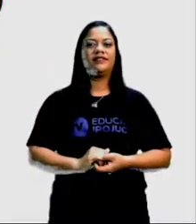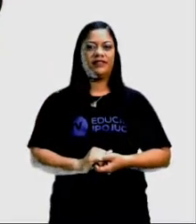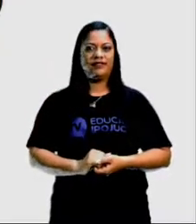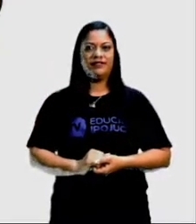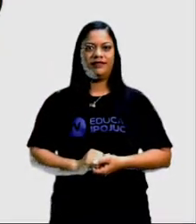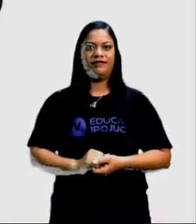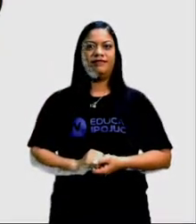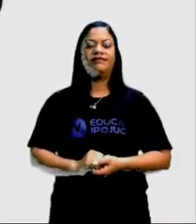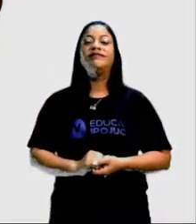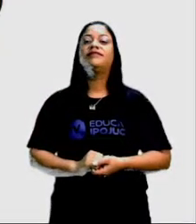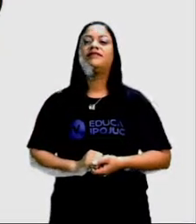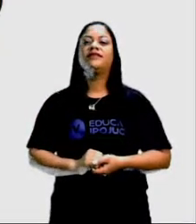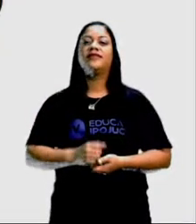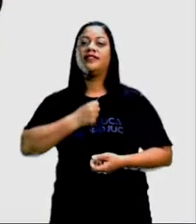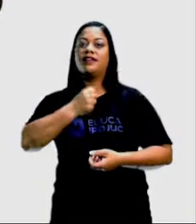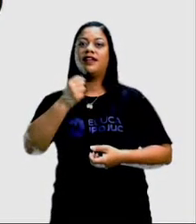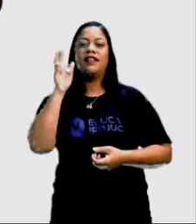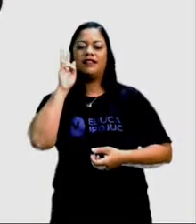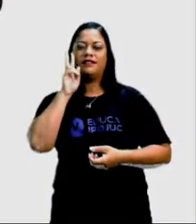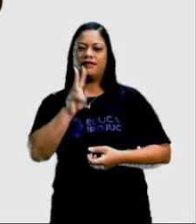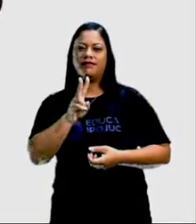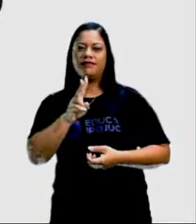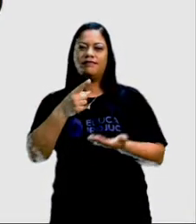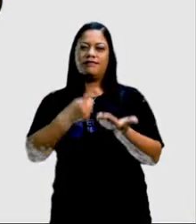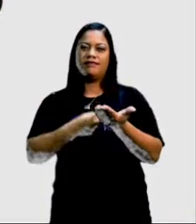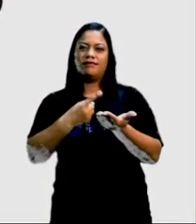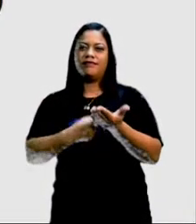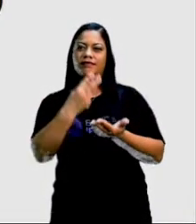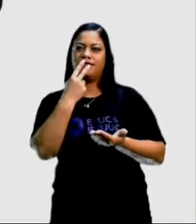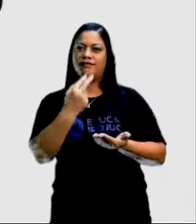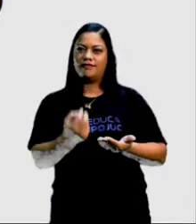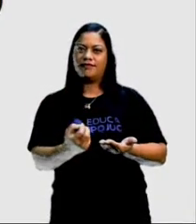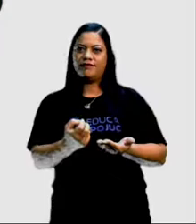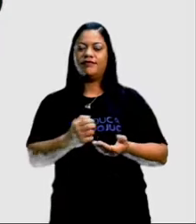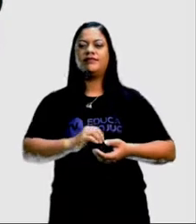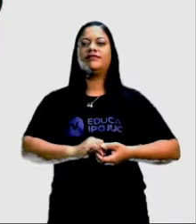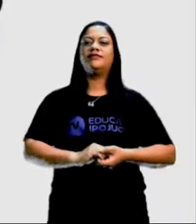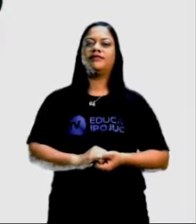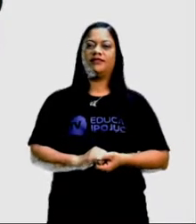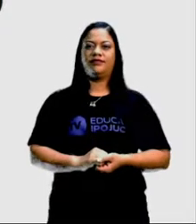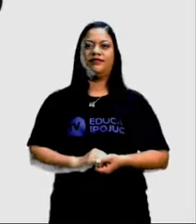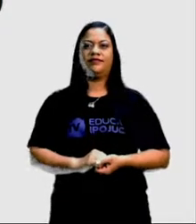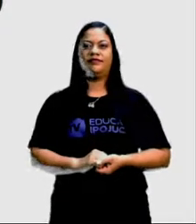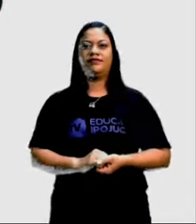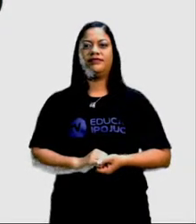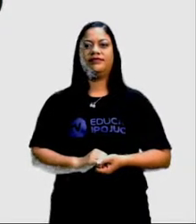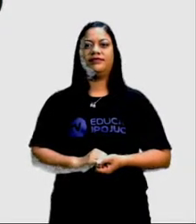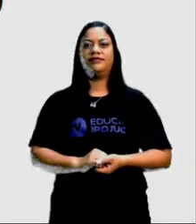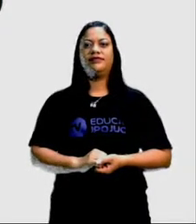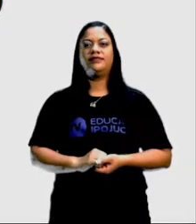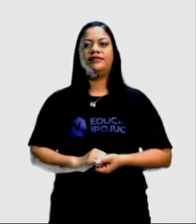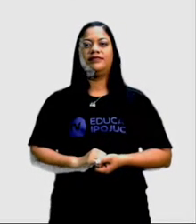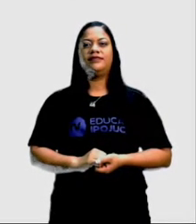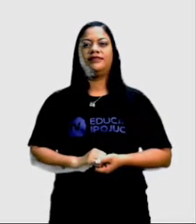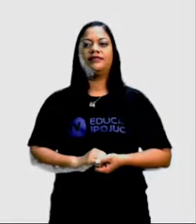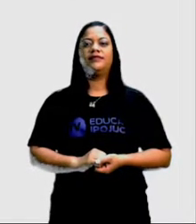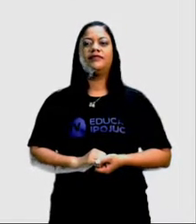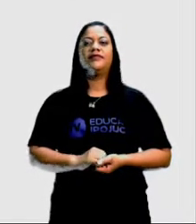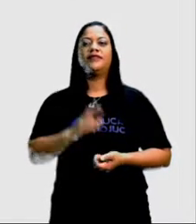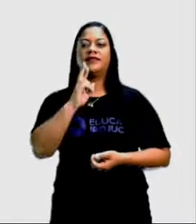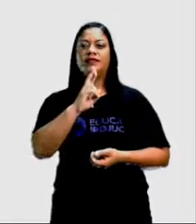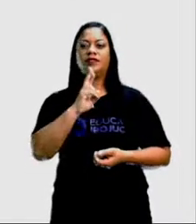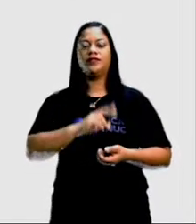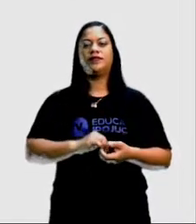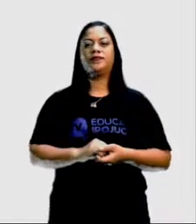reportagem Lida, marcas linguísticas de parcialidade e imparcialidade. Vamos ver agora as